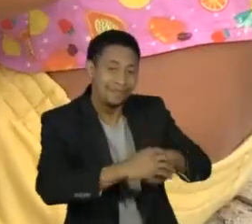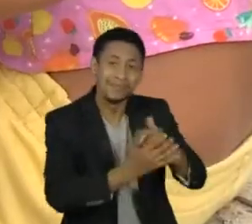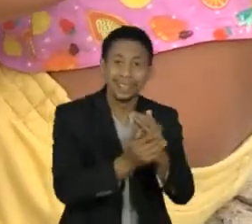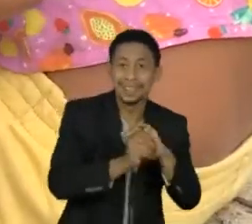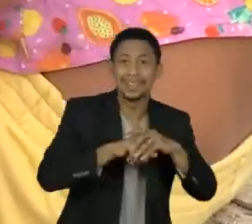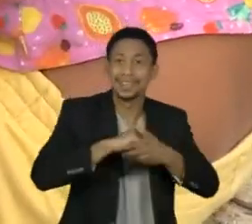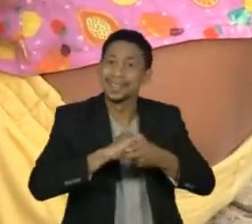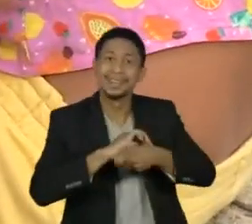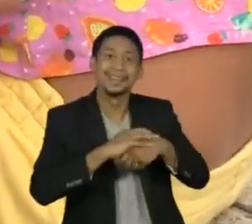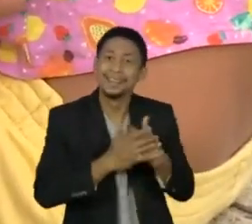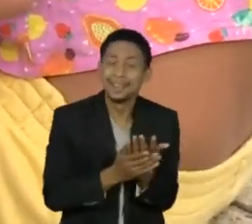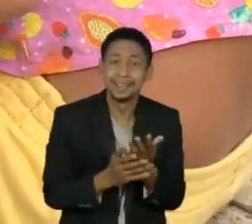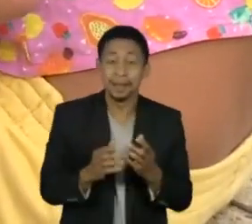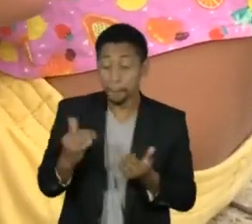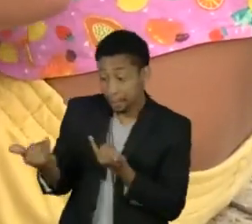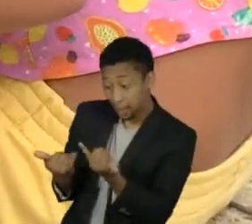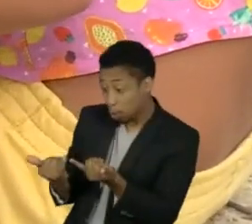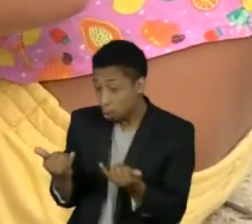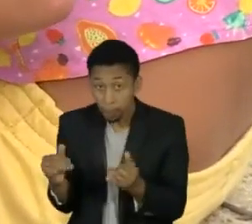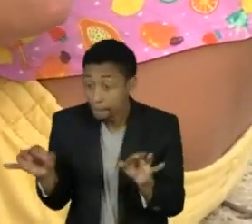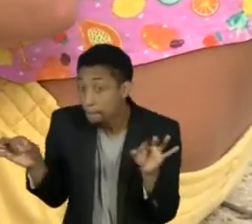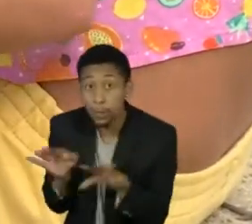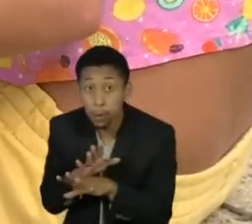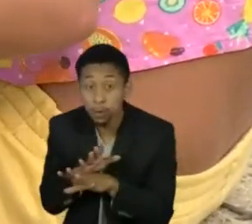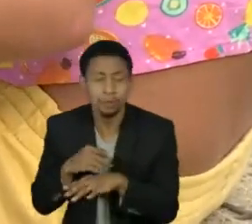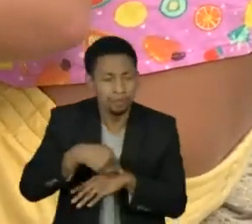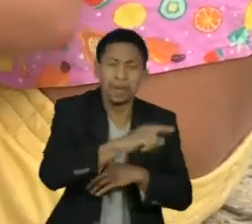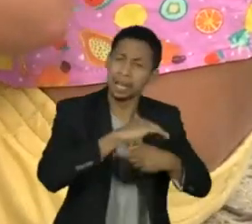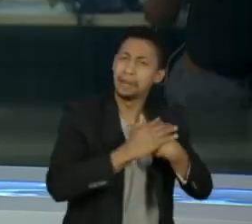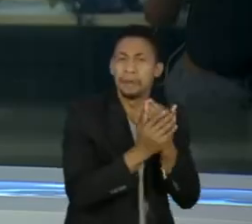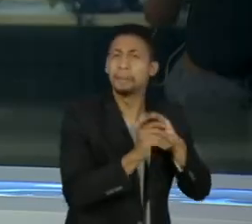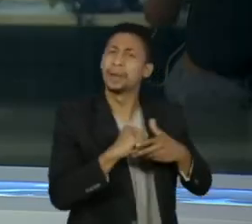seguir. Não é na terra que você tem o vírus.